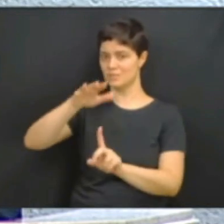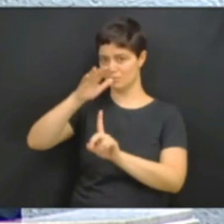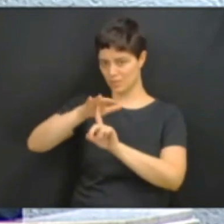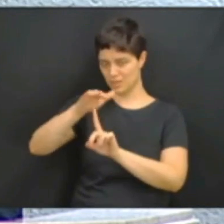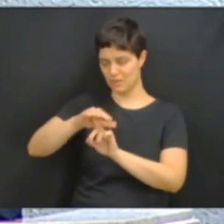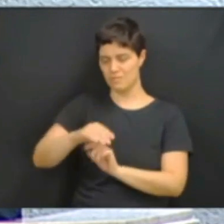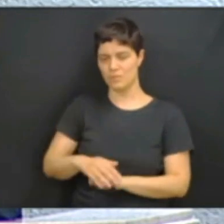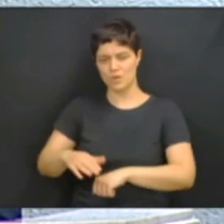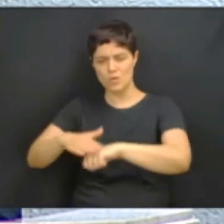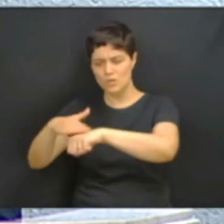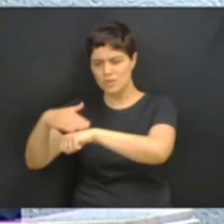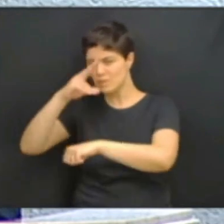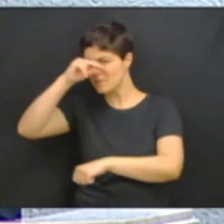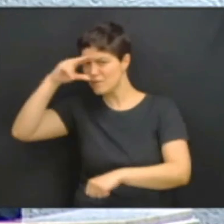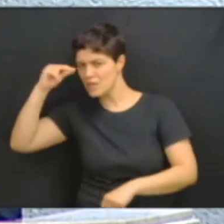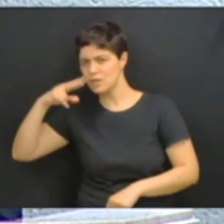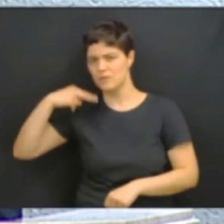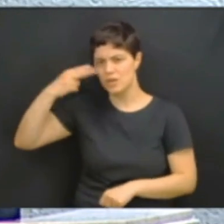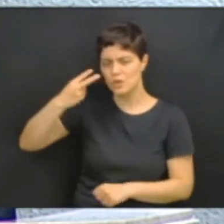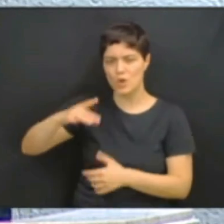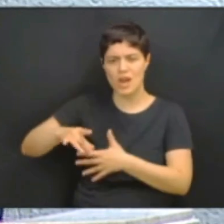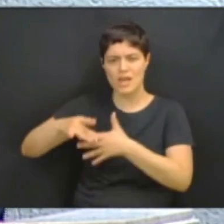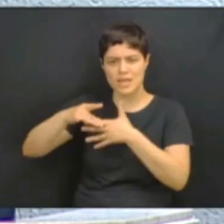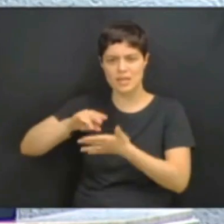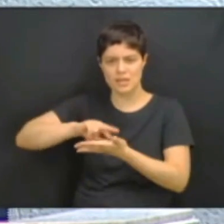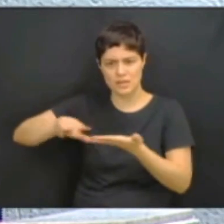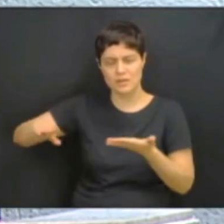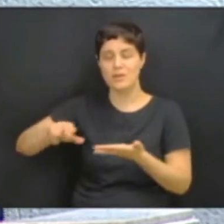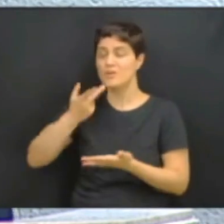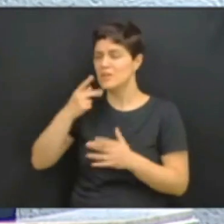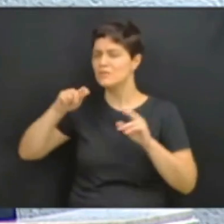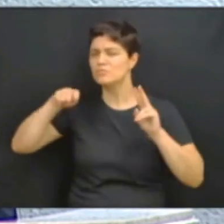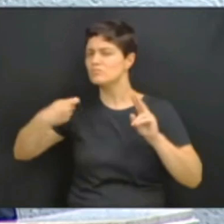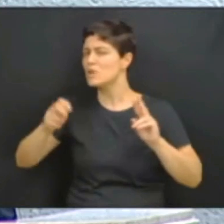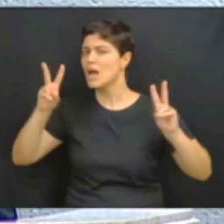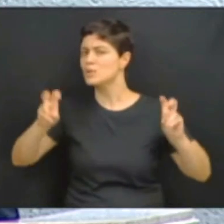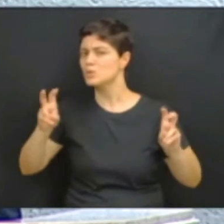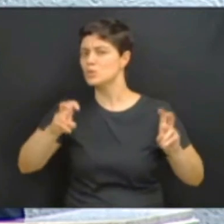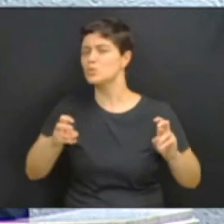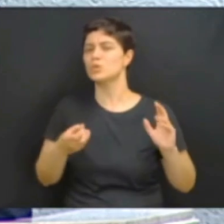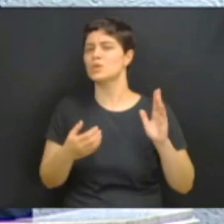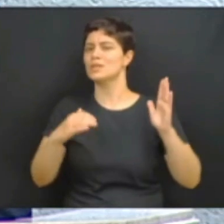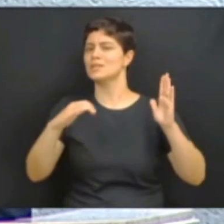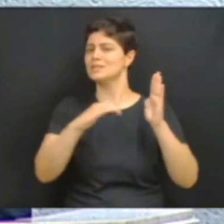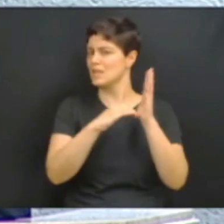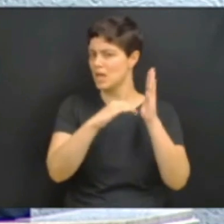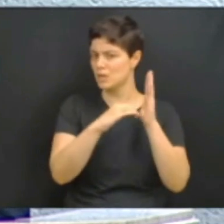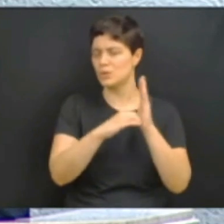no que toca a relação dos municípios com o Senado é que saudade do Álvaro.